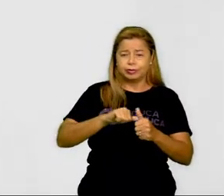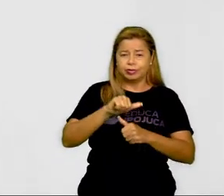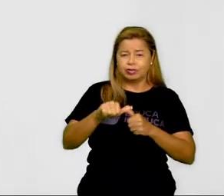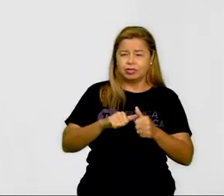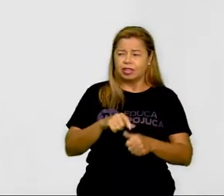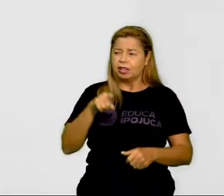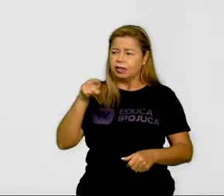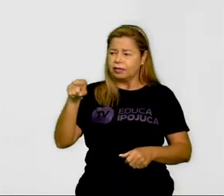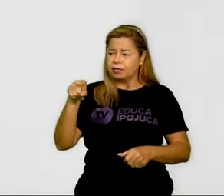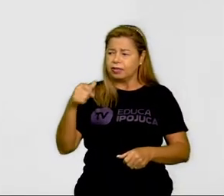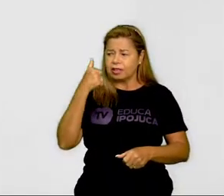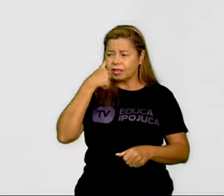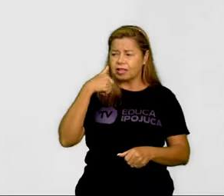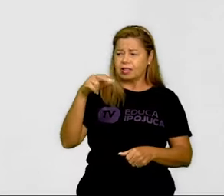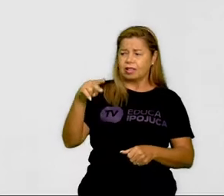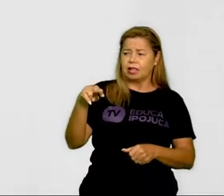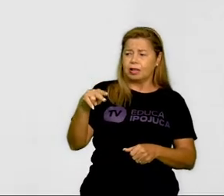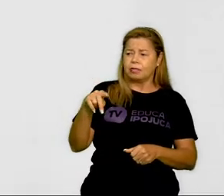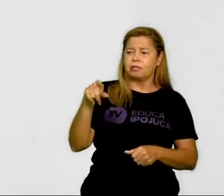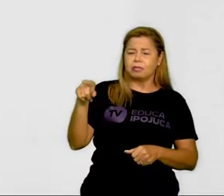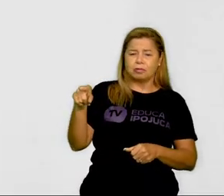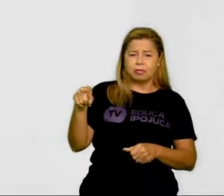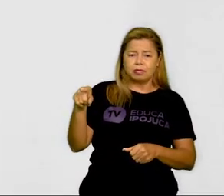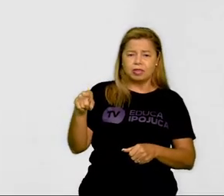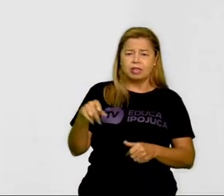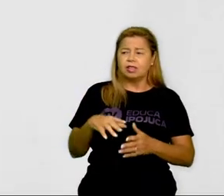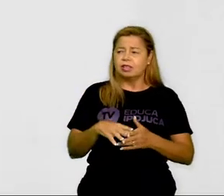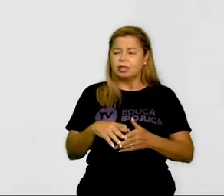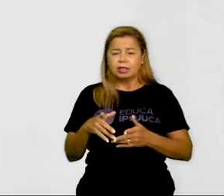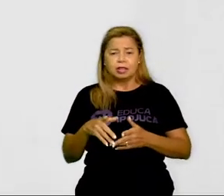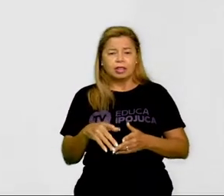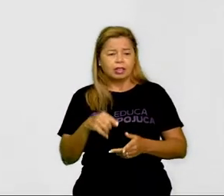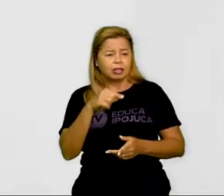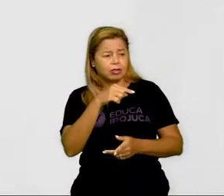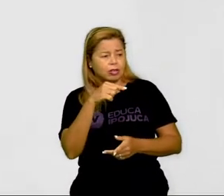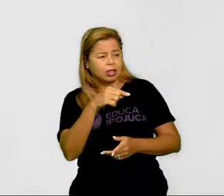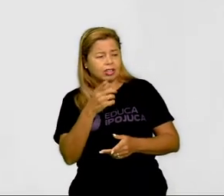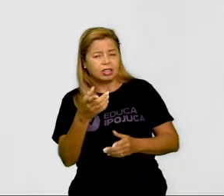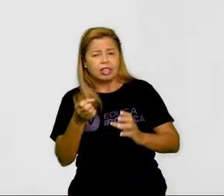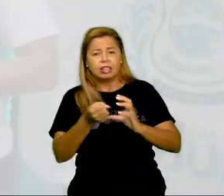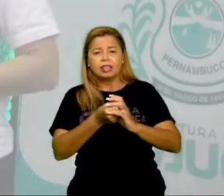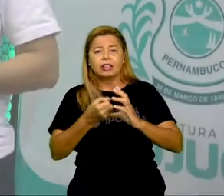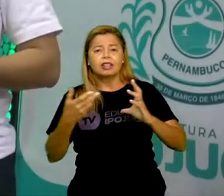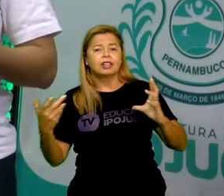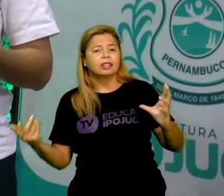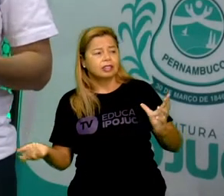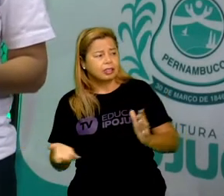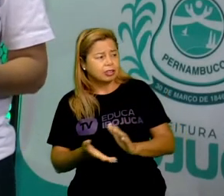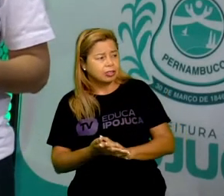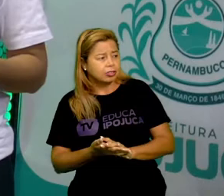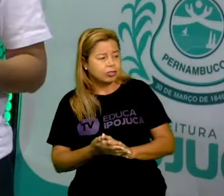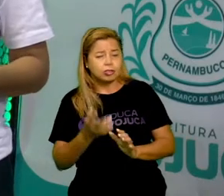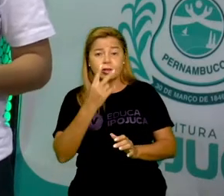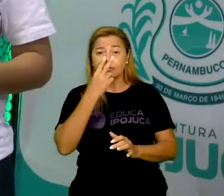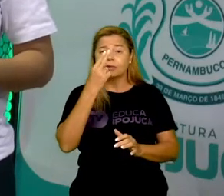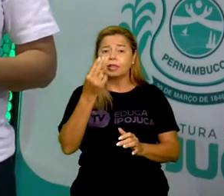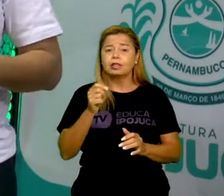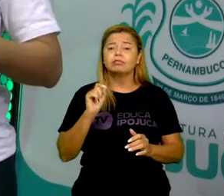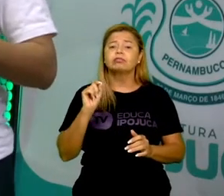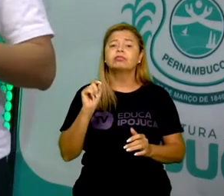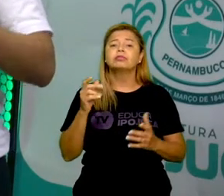irmã de fulano? Sou, parece não. Mas de onde vem esses traços, né? Da mistura, né?